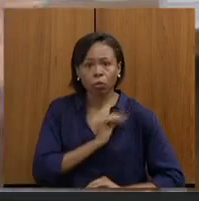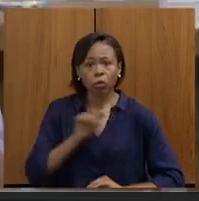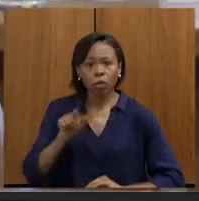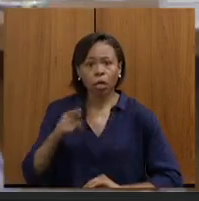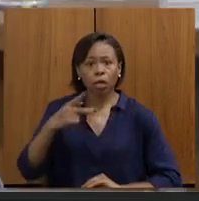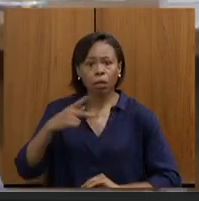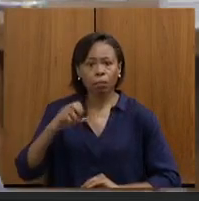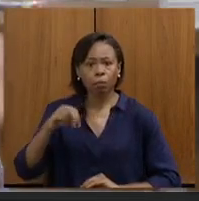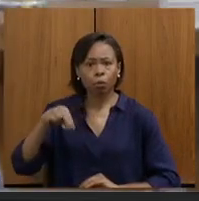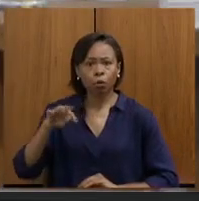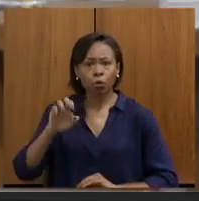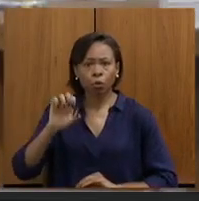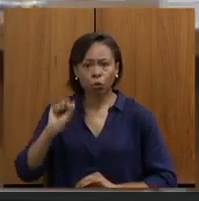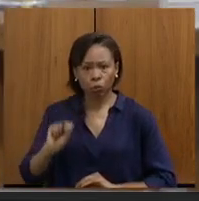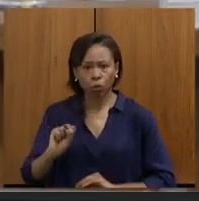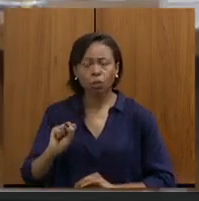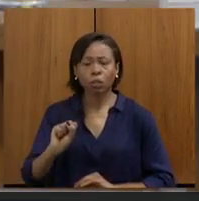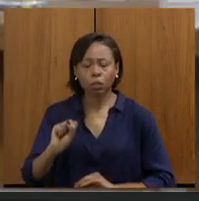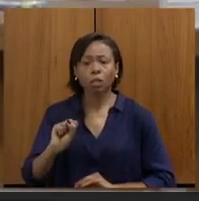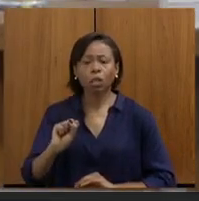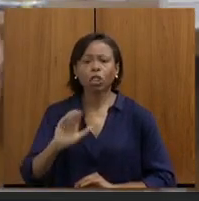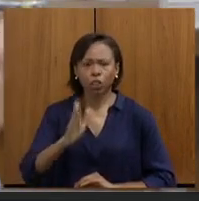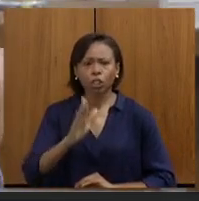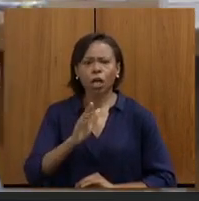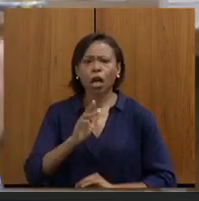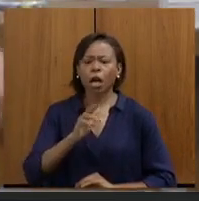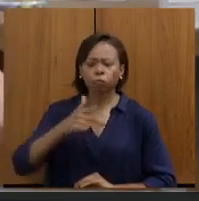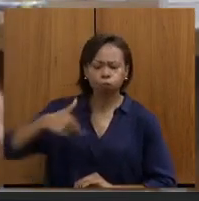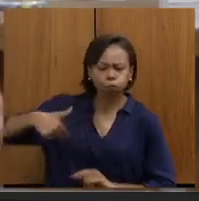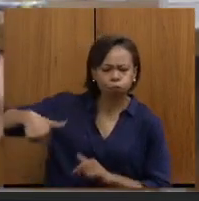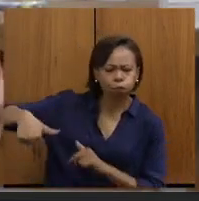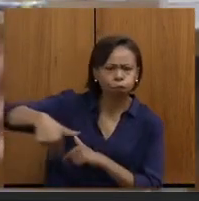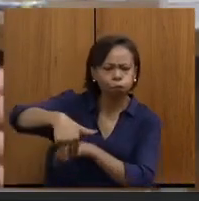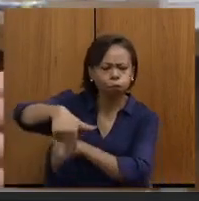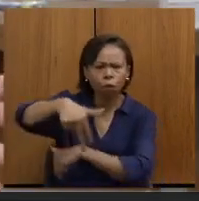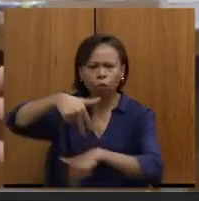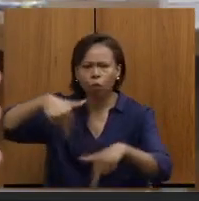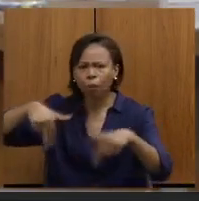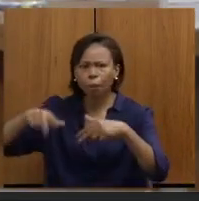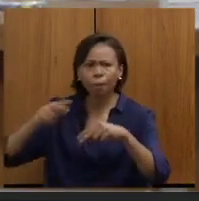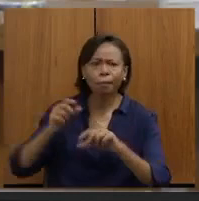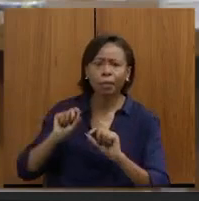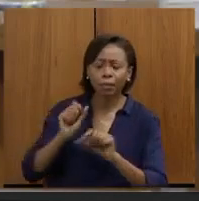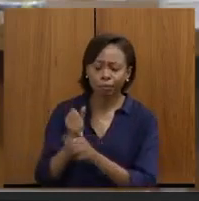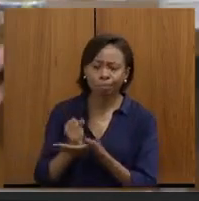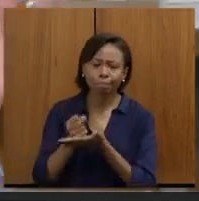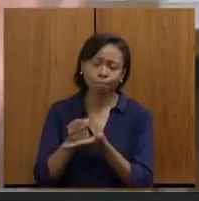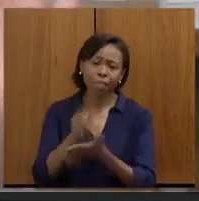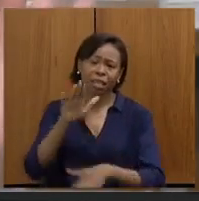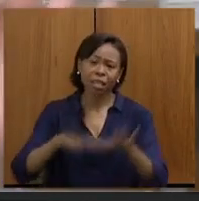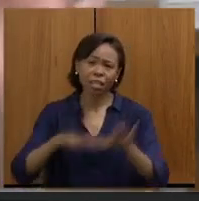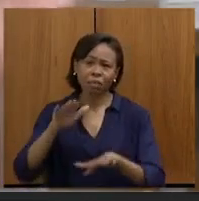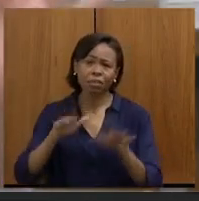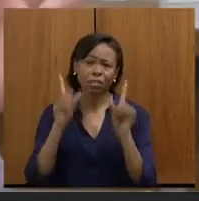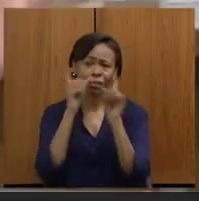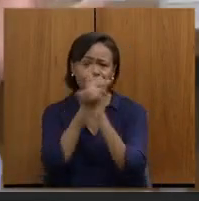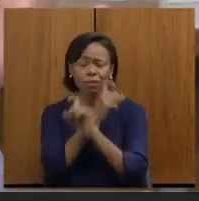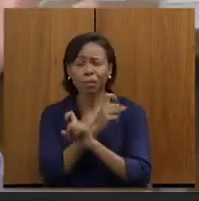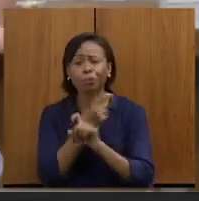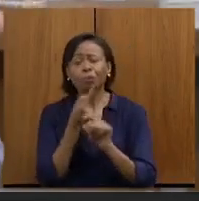rodando o local junto com os regionais para poder ajudar. Então, às vezes, a dificuldade é conseguir fazer